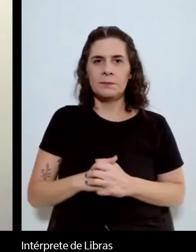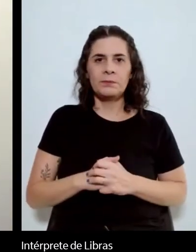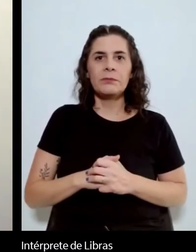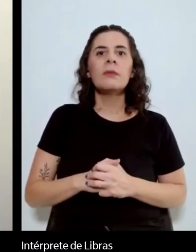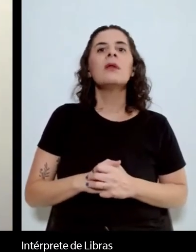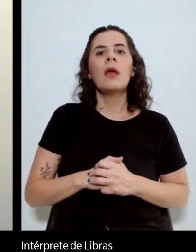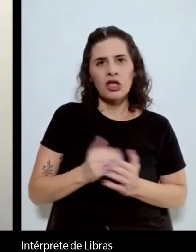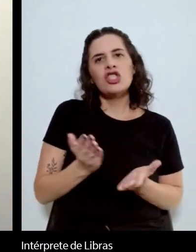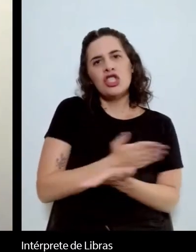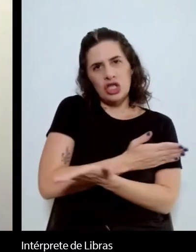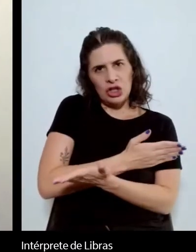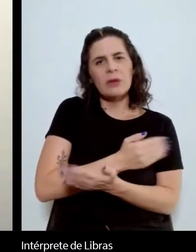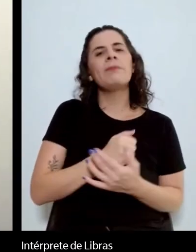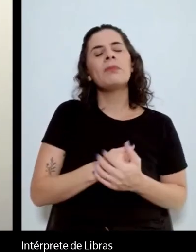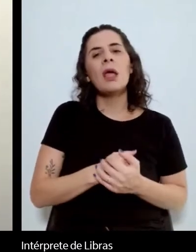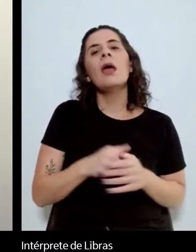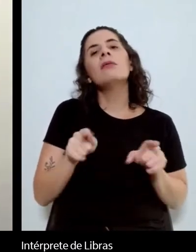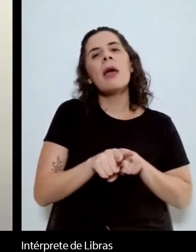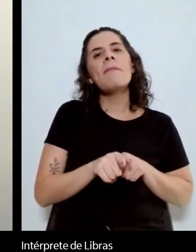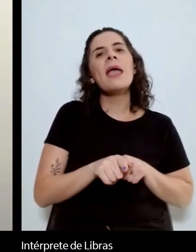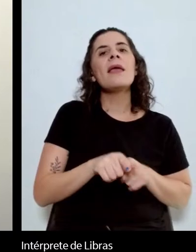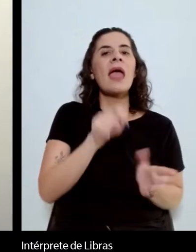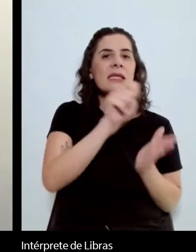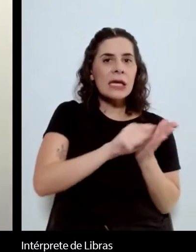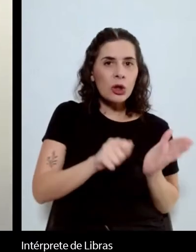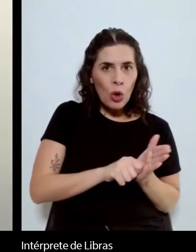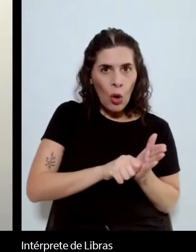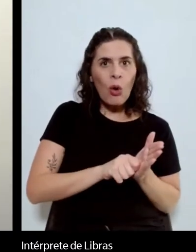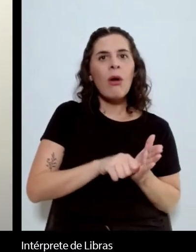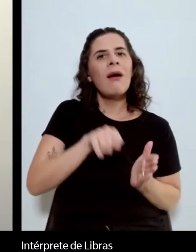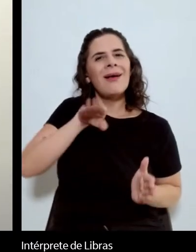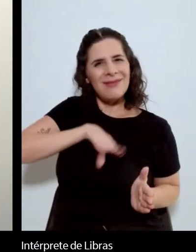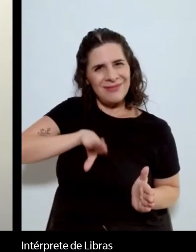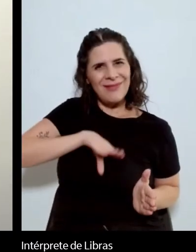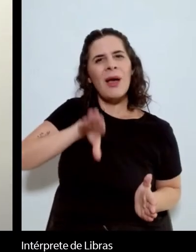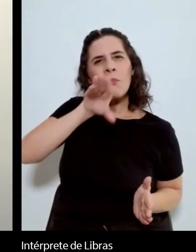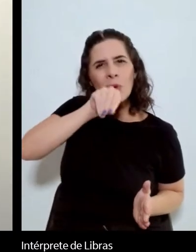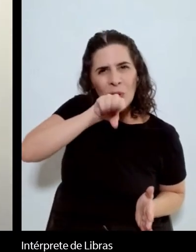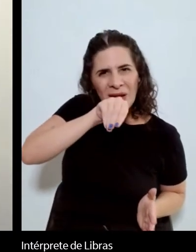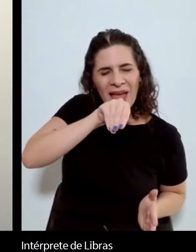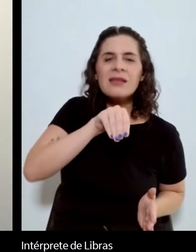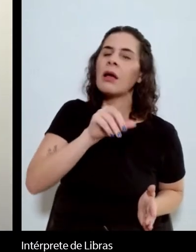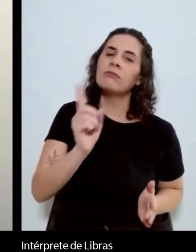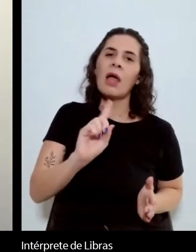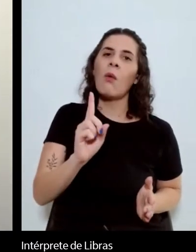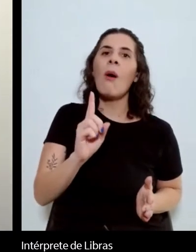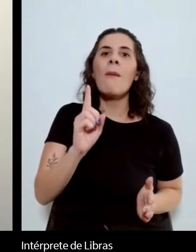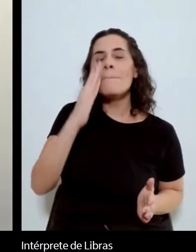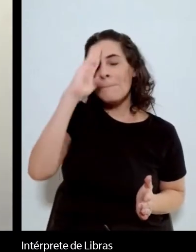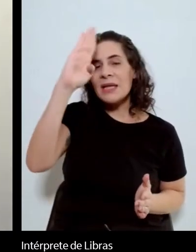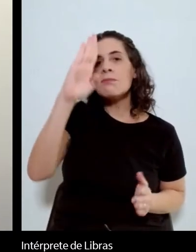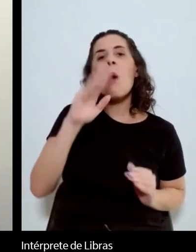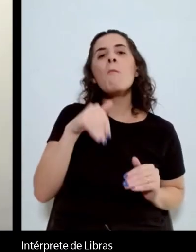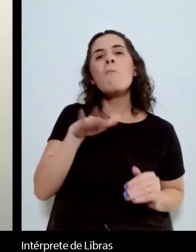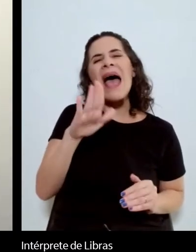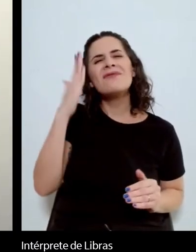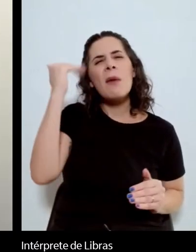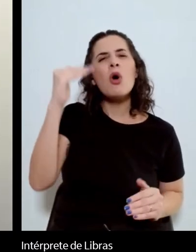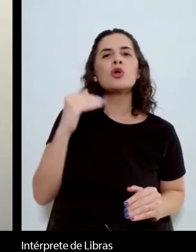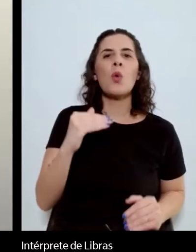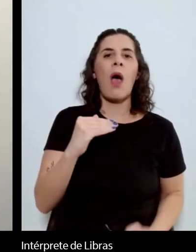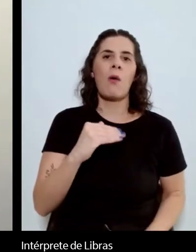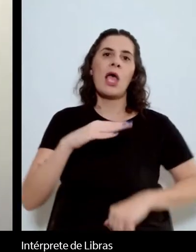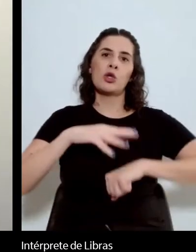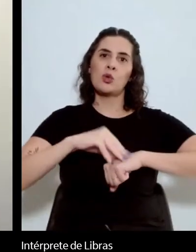lusófono na lista de autores em tradução mais vendidos no Reino Unido. O idioma mais popular é o sueco. Em